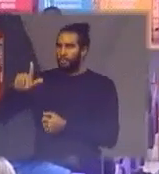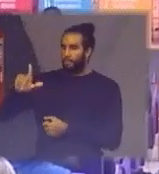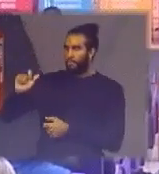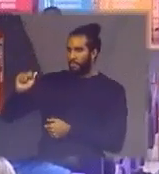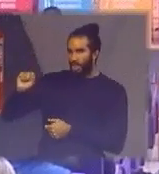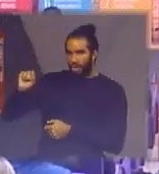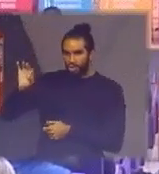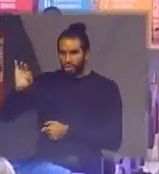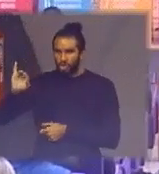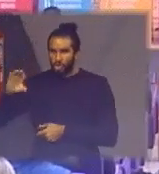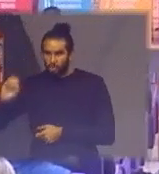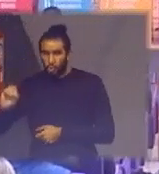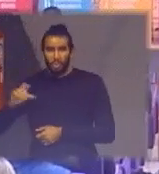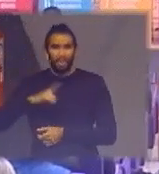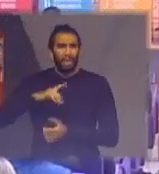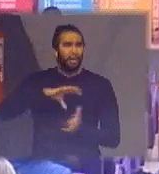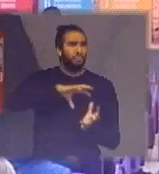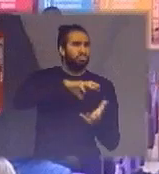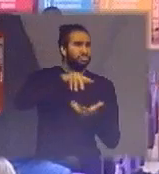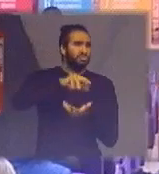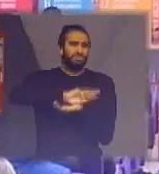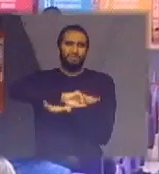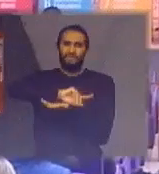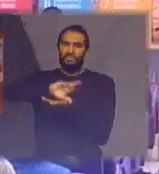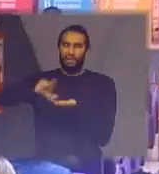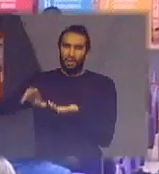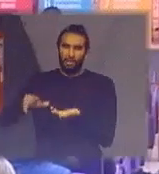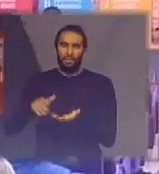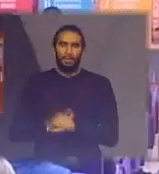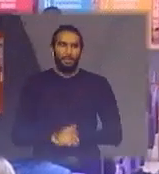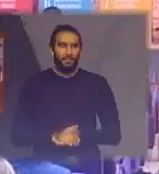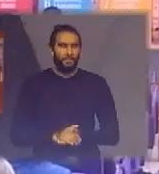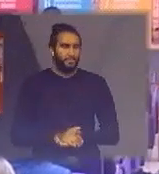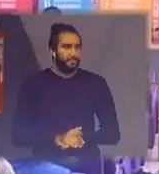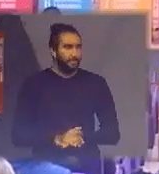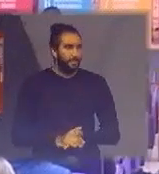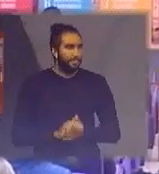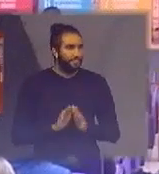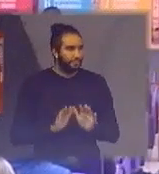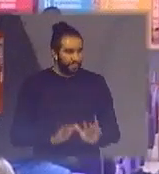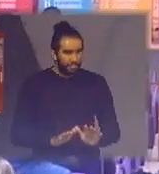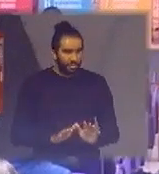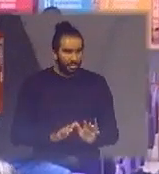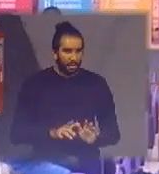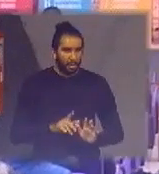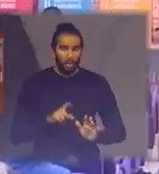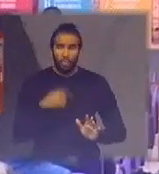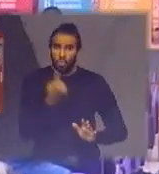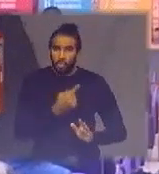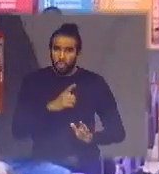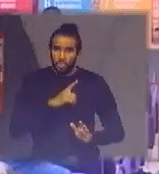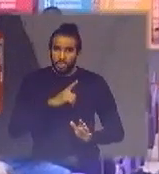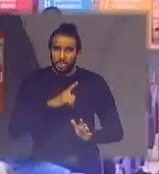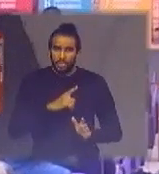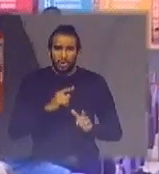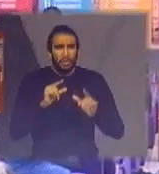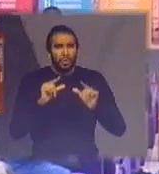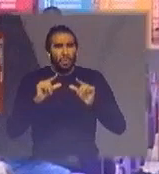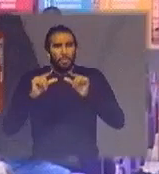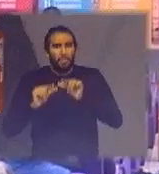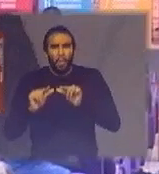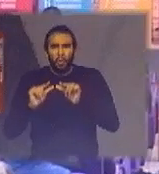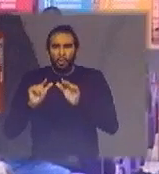mundo é um mundo a se pensar e eixos efetivos a gente tem são muitos poucos ainda